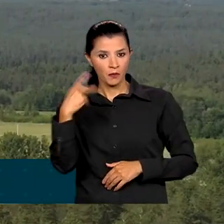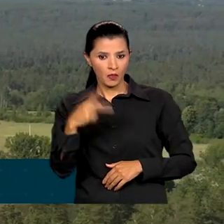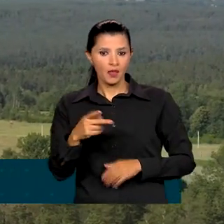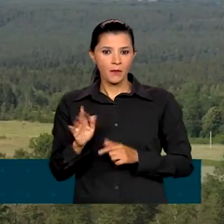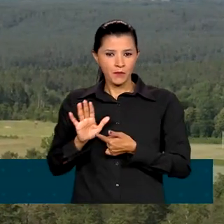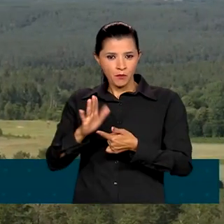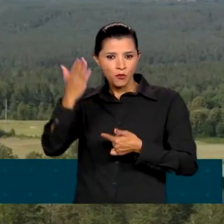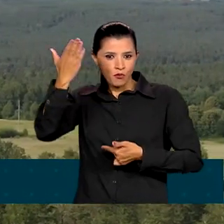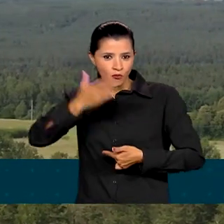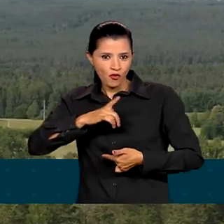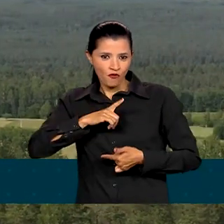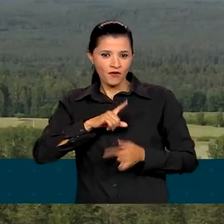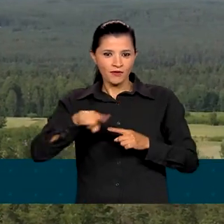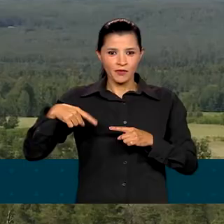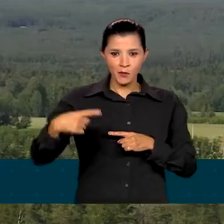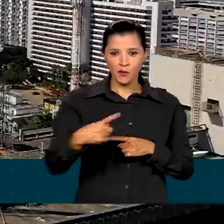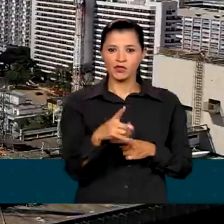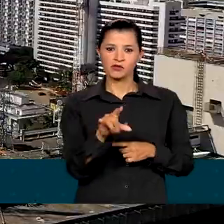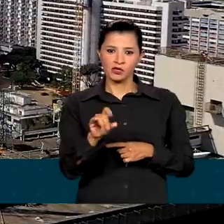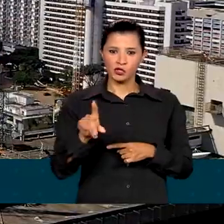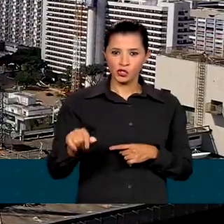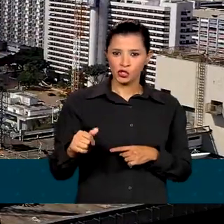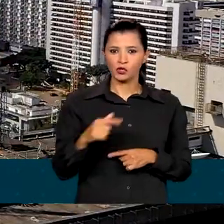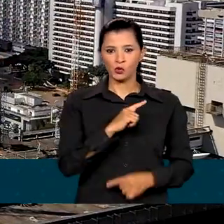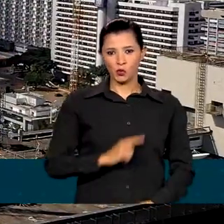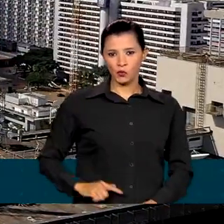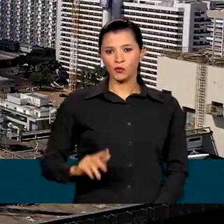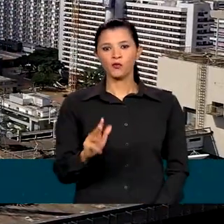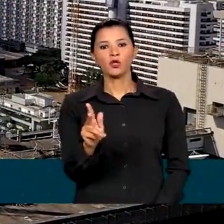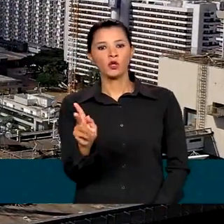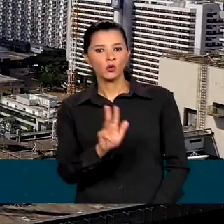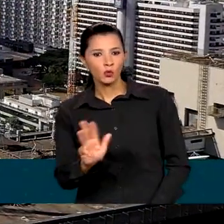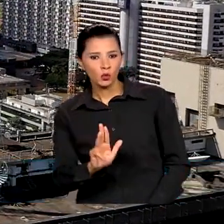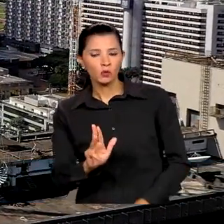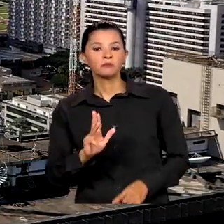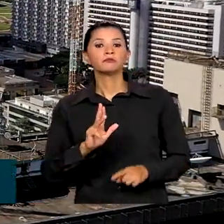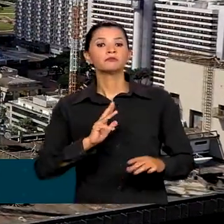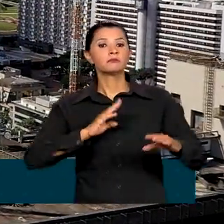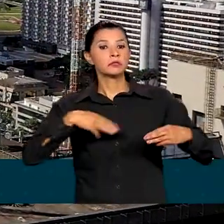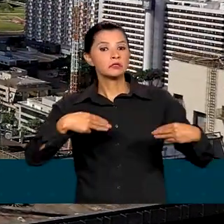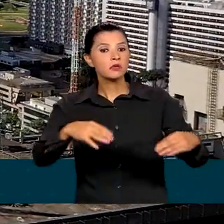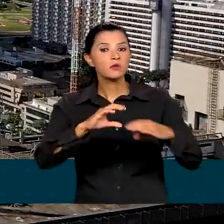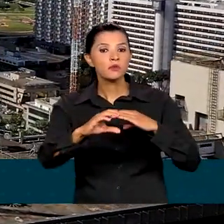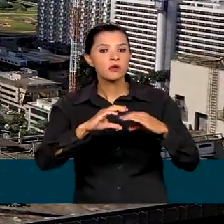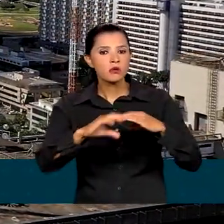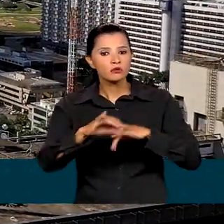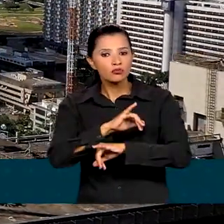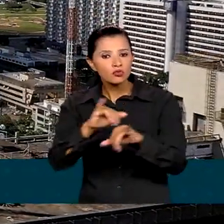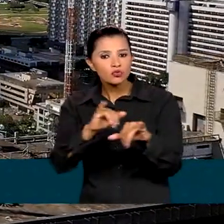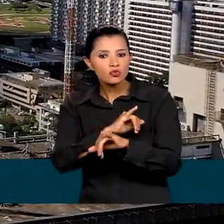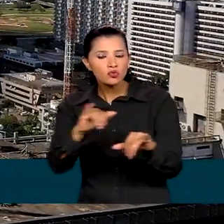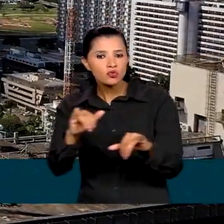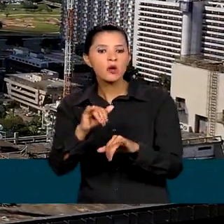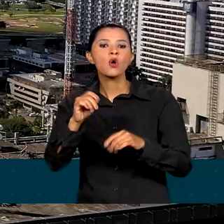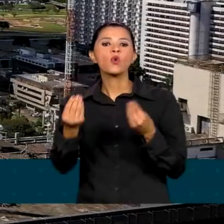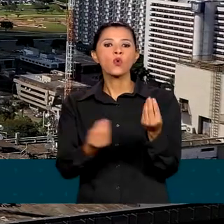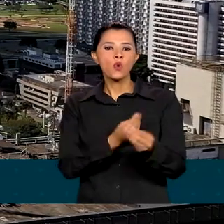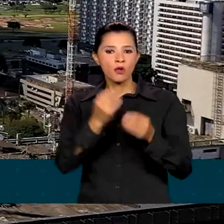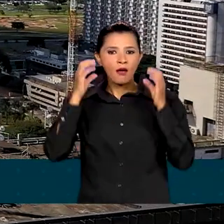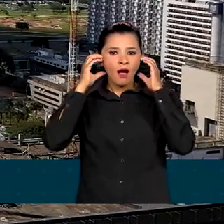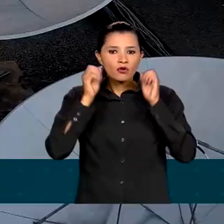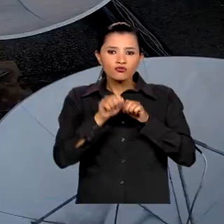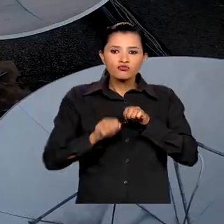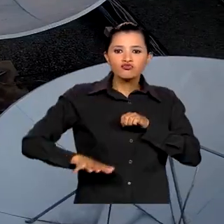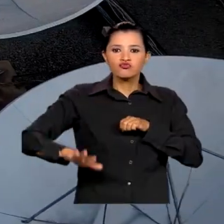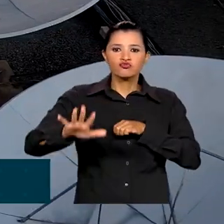após 100 dias de governo Lula, o Ministério das Comunicações anunciou ações para o futuro da radiodifusão no